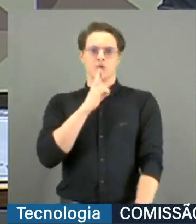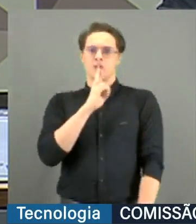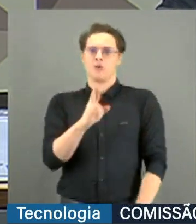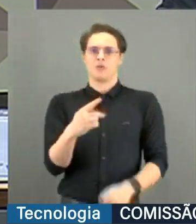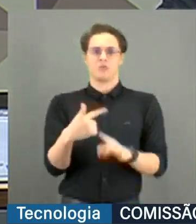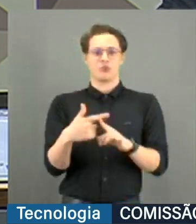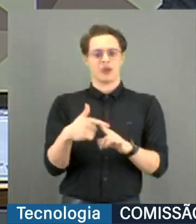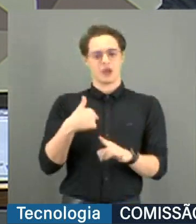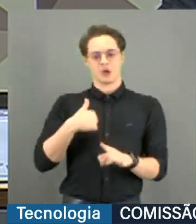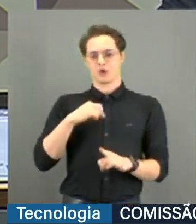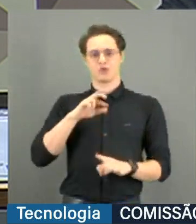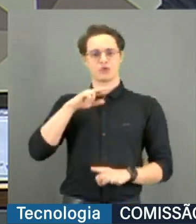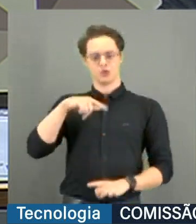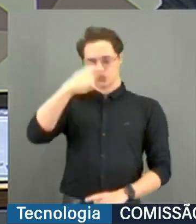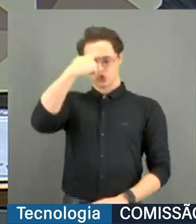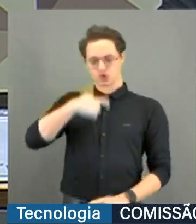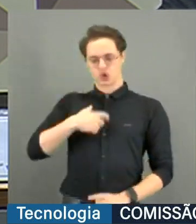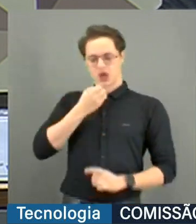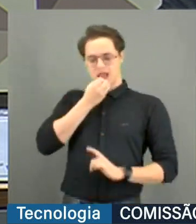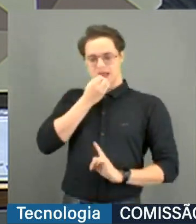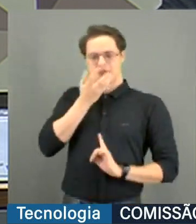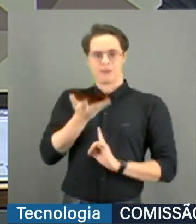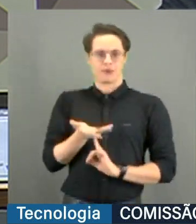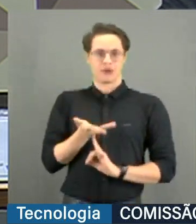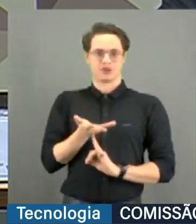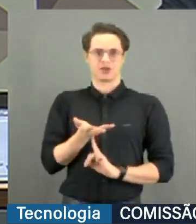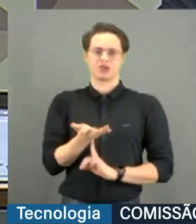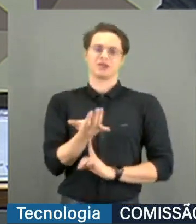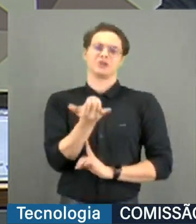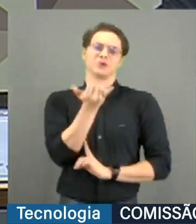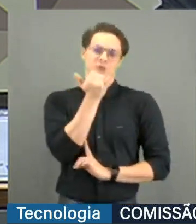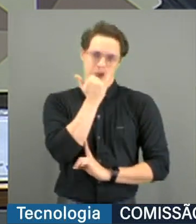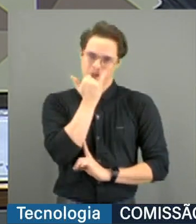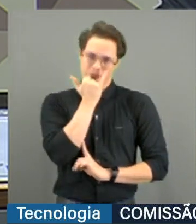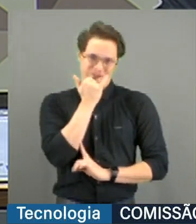não sou depoente aqui. Então, me desculpa-se, por favor.